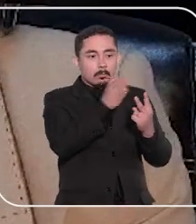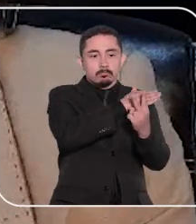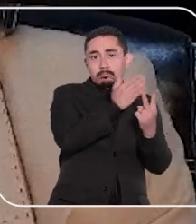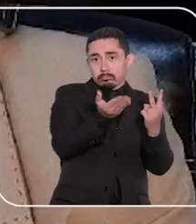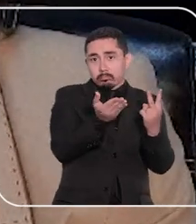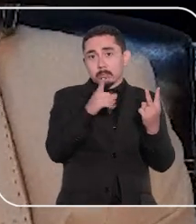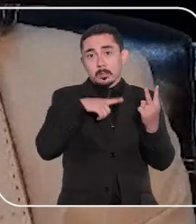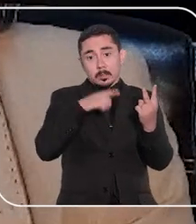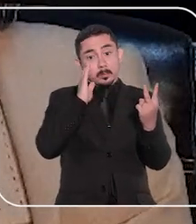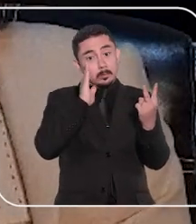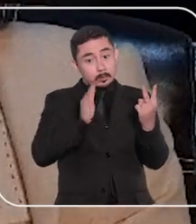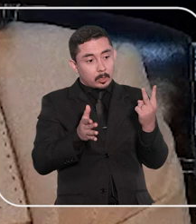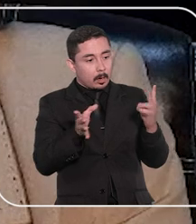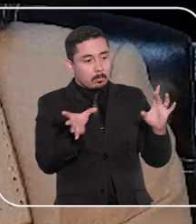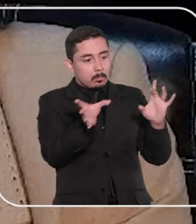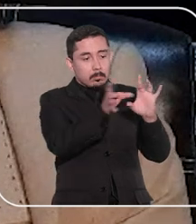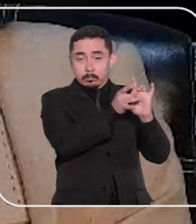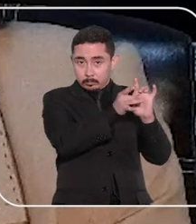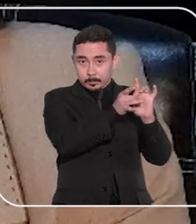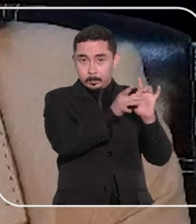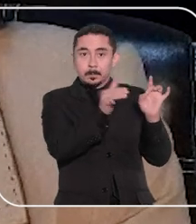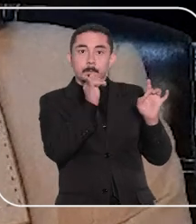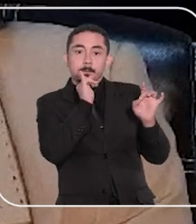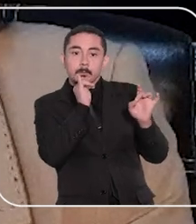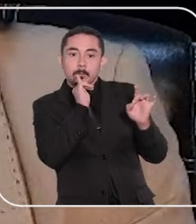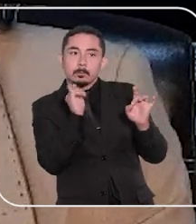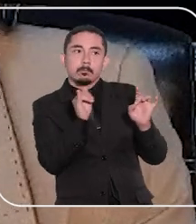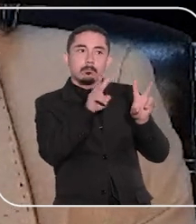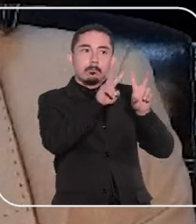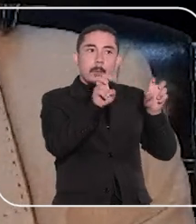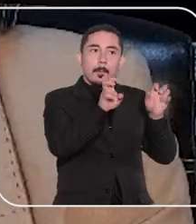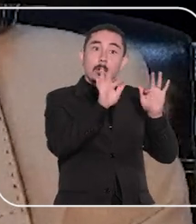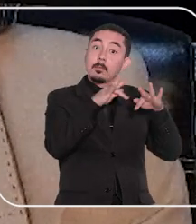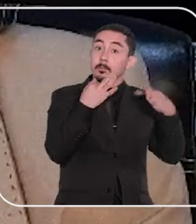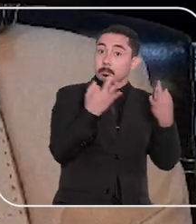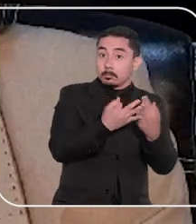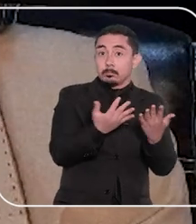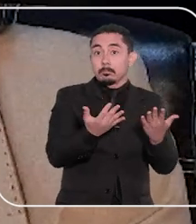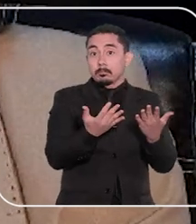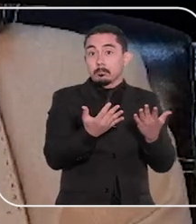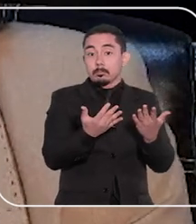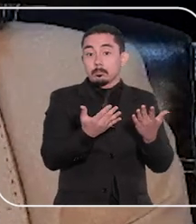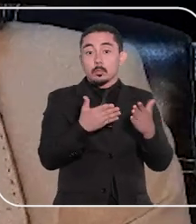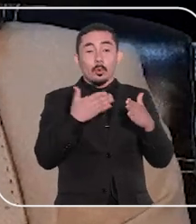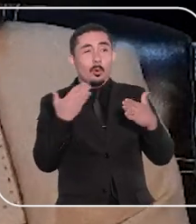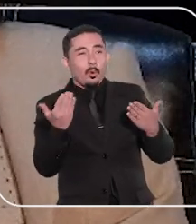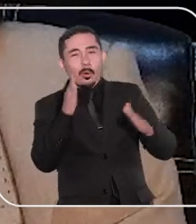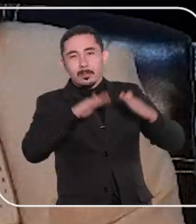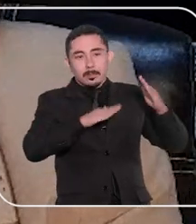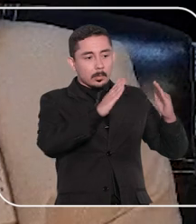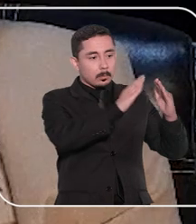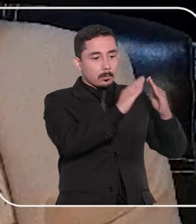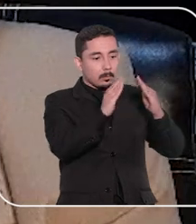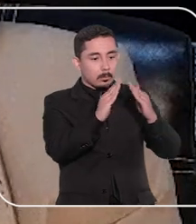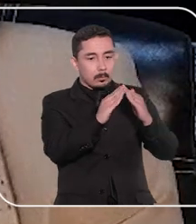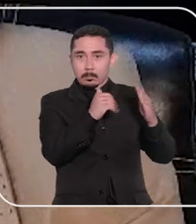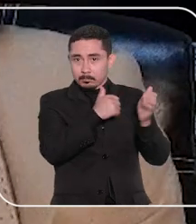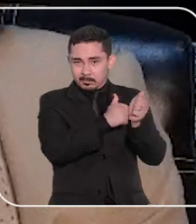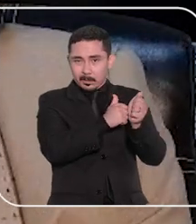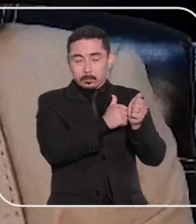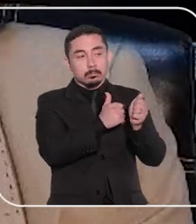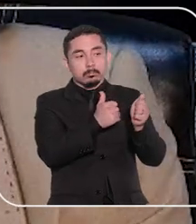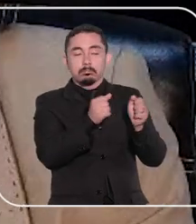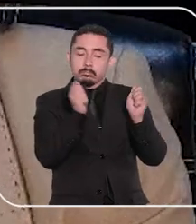em que as partes já possuem vínculos, por exemplo, questões familiares ou entre vizinhos.